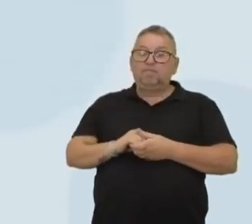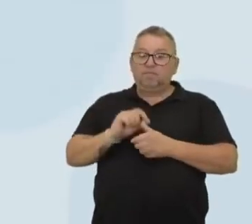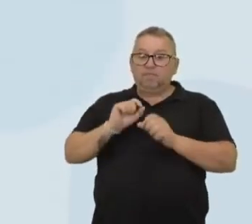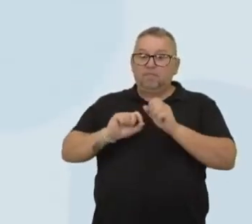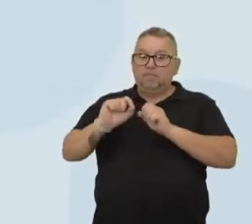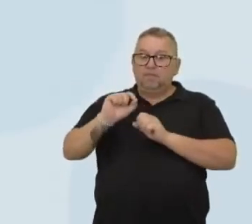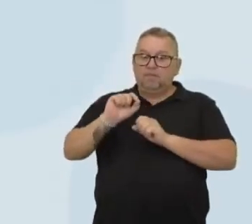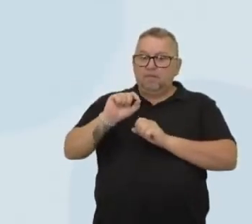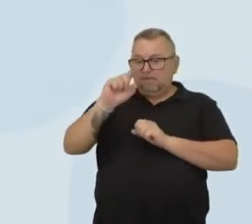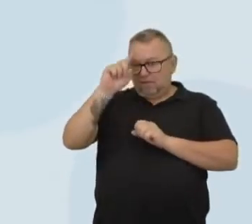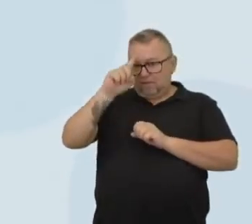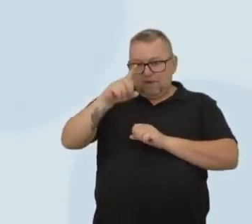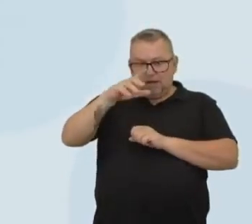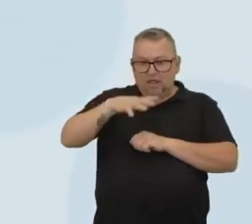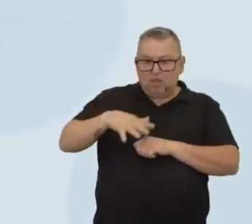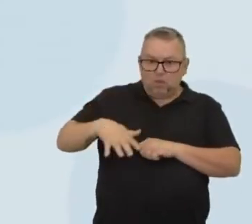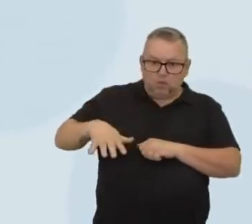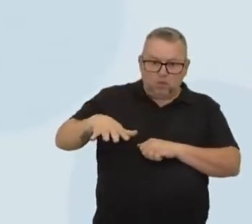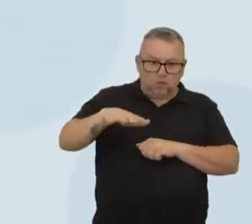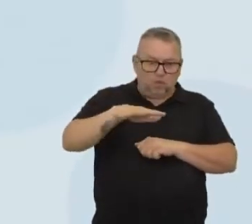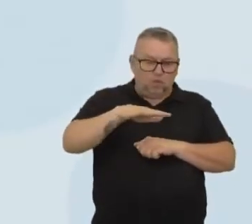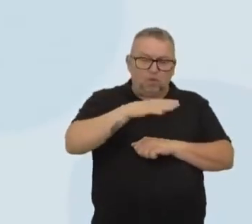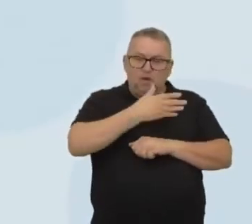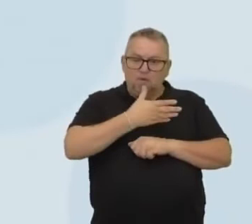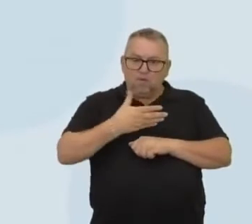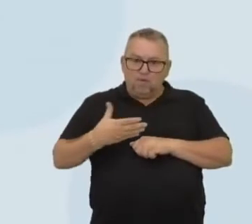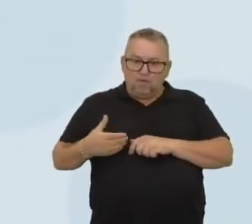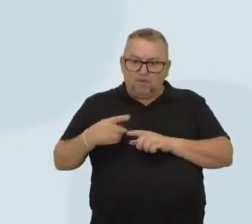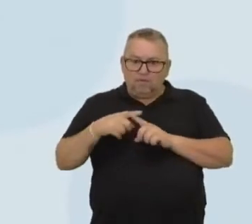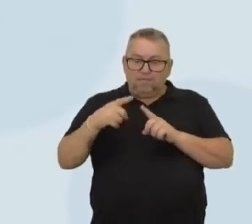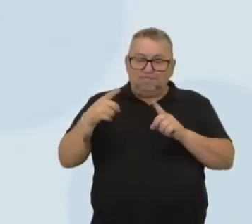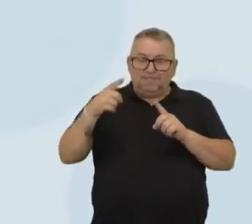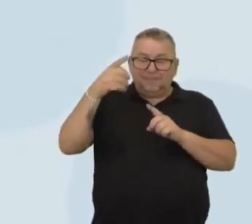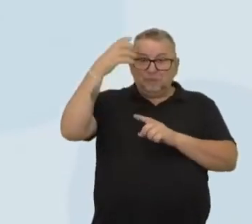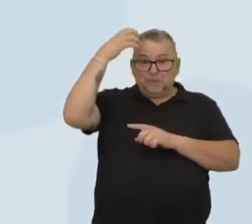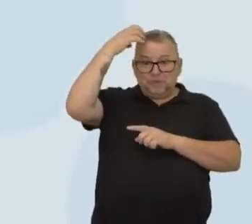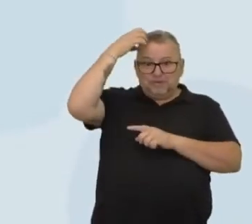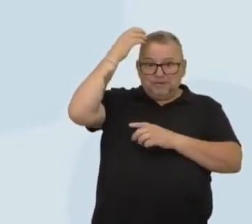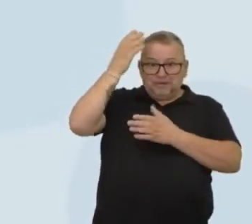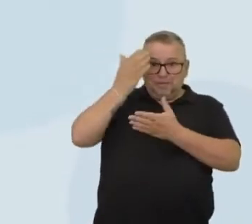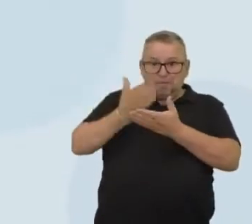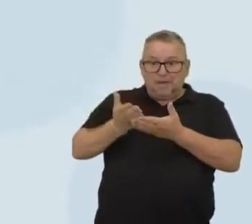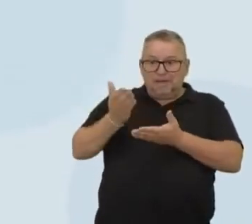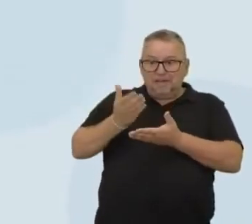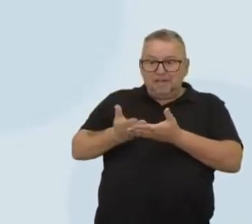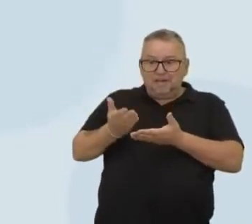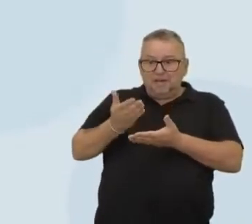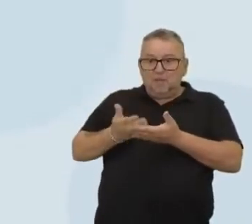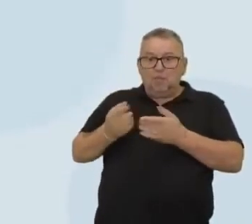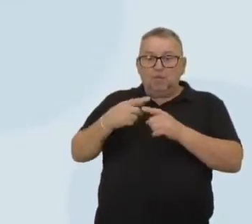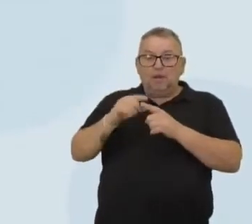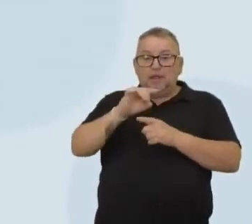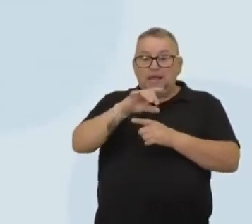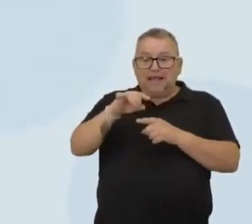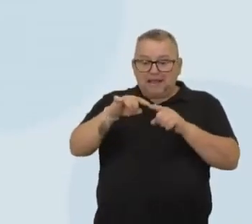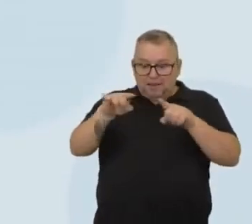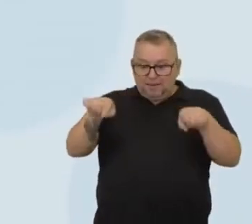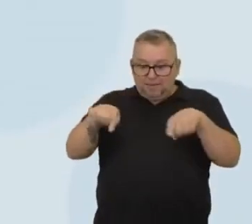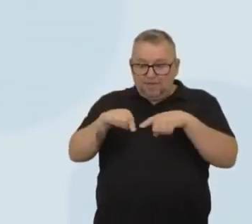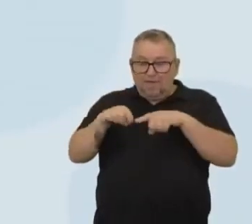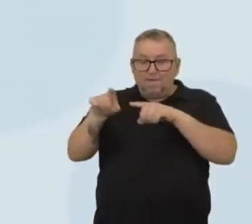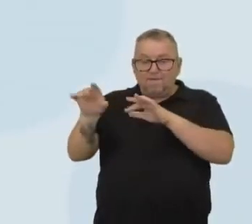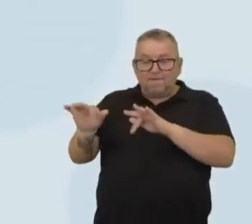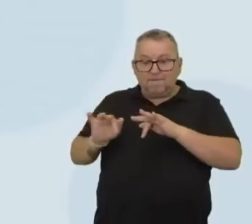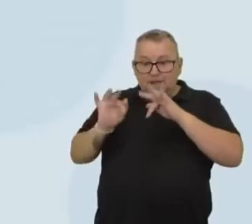de certa forma, vai governar tudo. Só que esse rei, ele já não tem tanto poder. Porque cada feudo desse, cada pedacinho de terra, tem o seu senhor